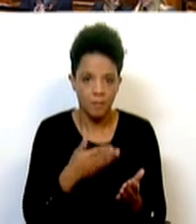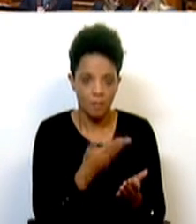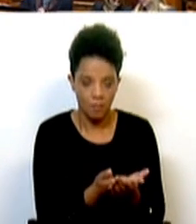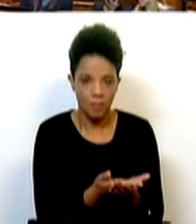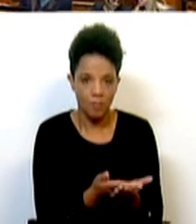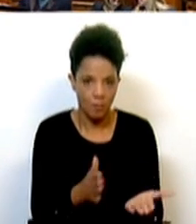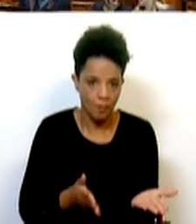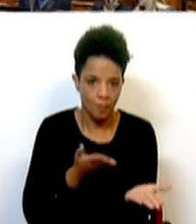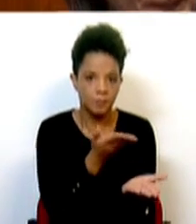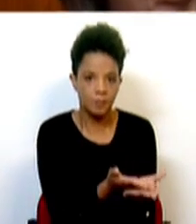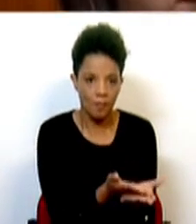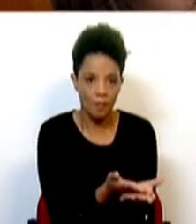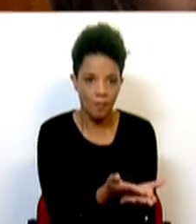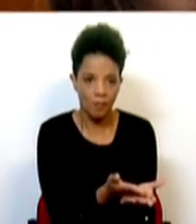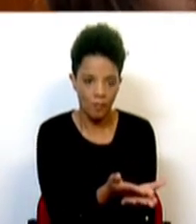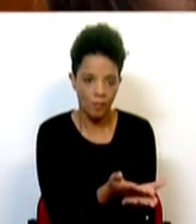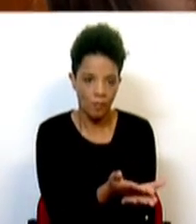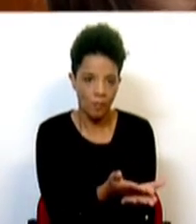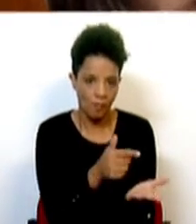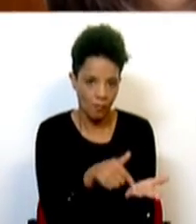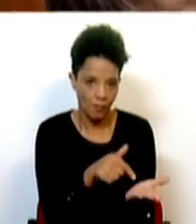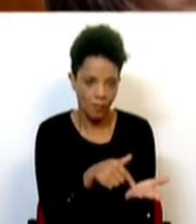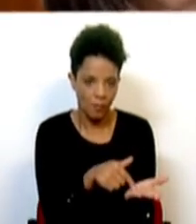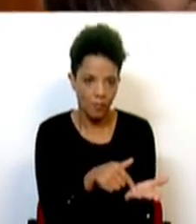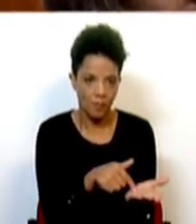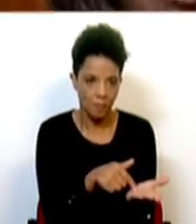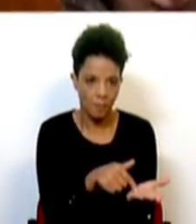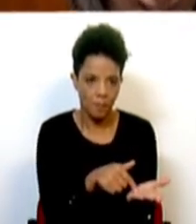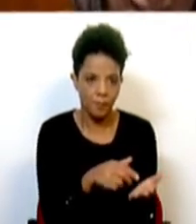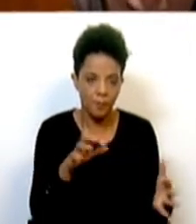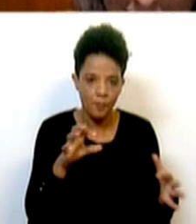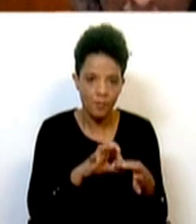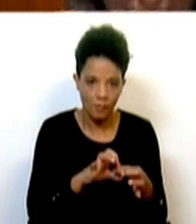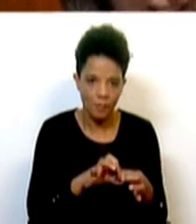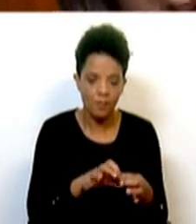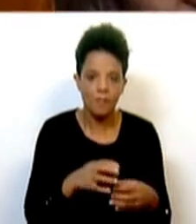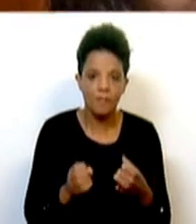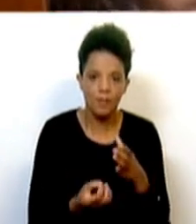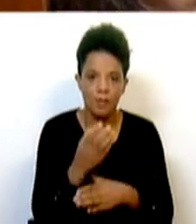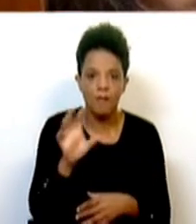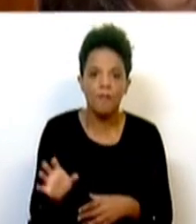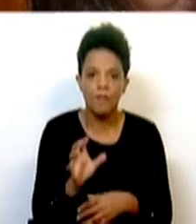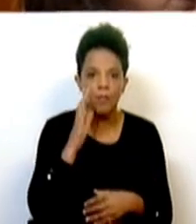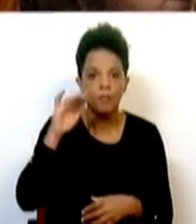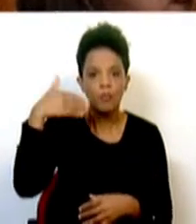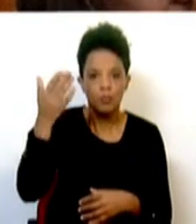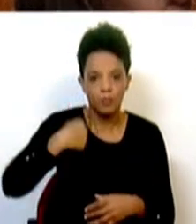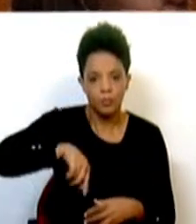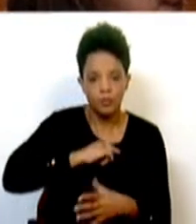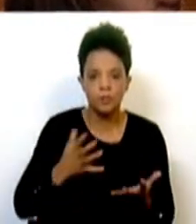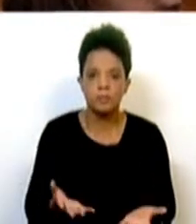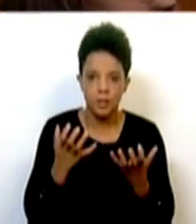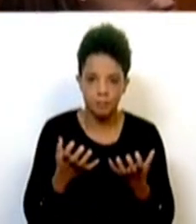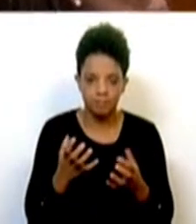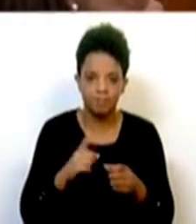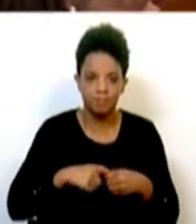se vincula, formando um ecossistema de futuro que queremos todos ser